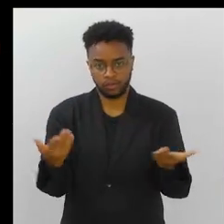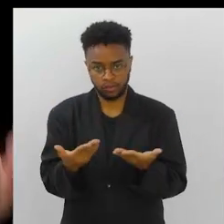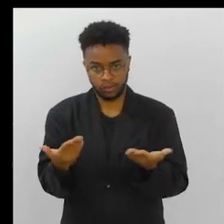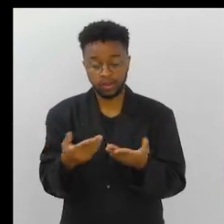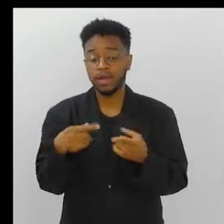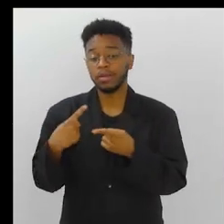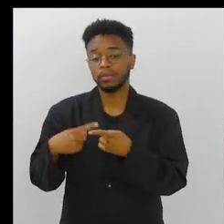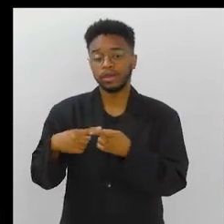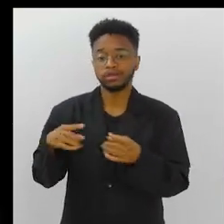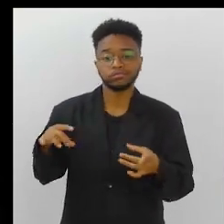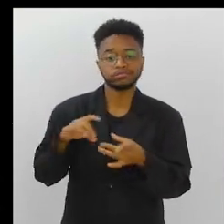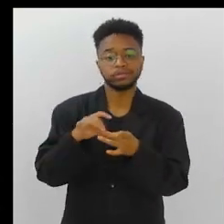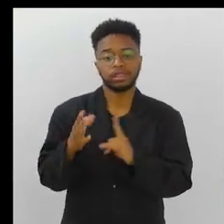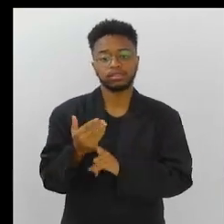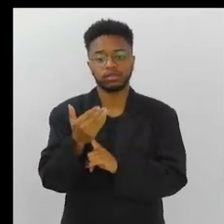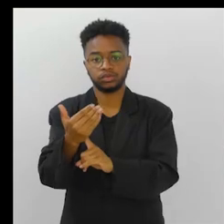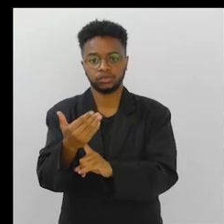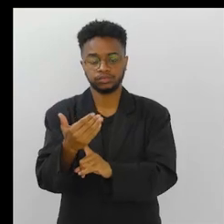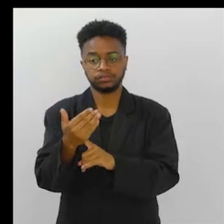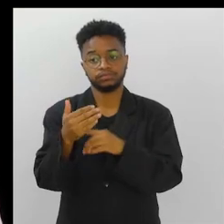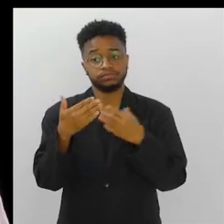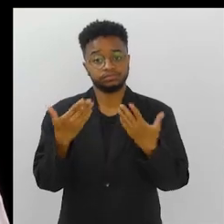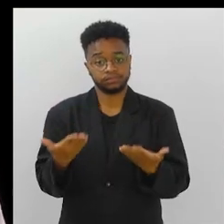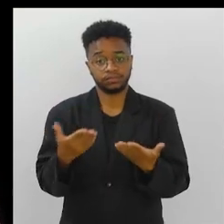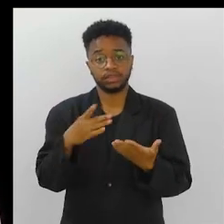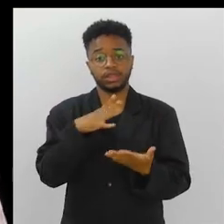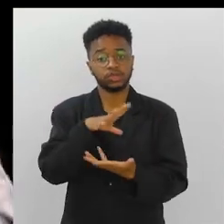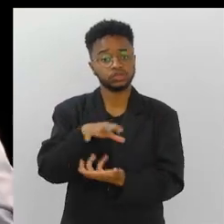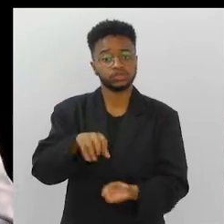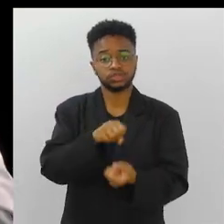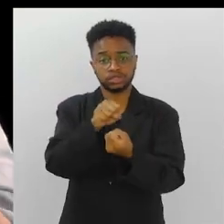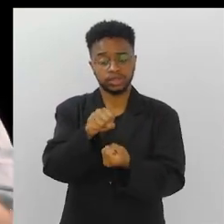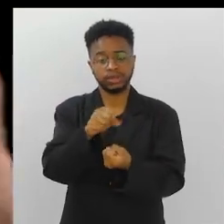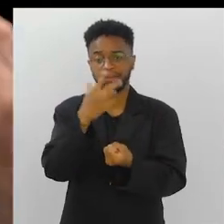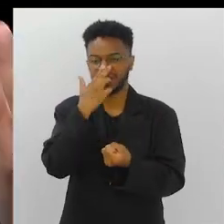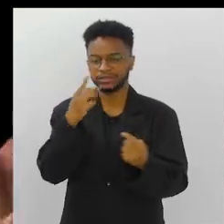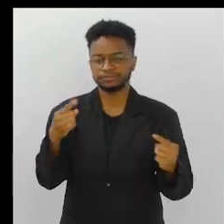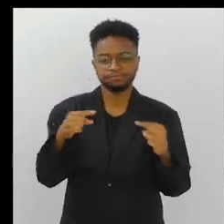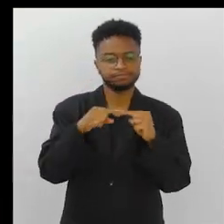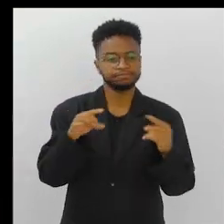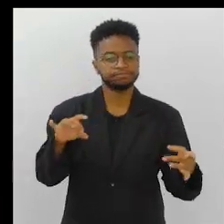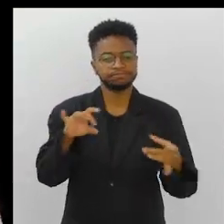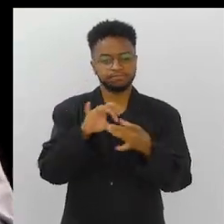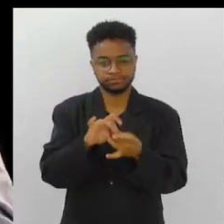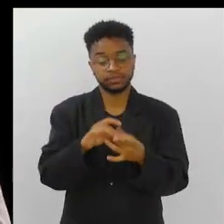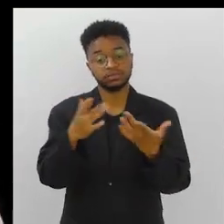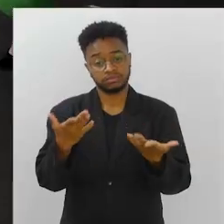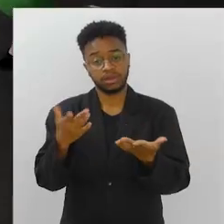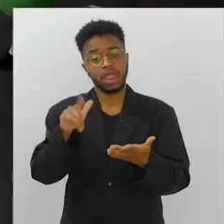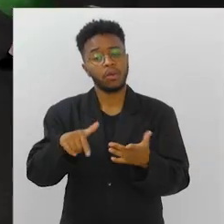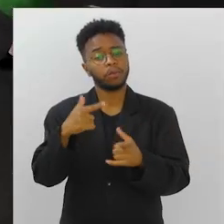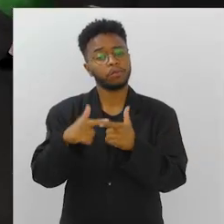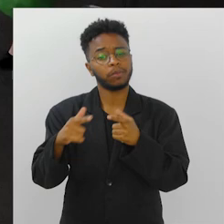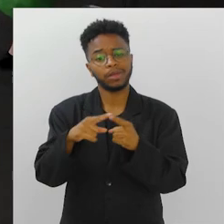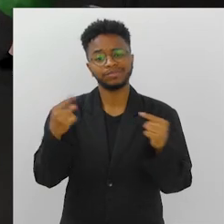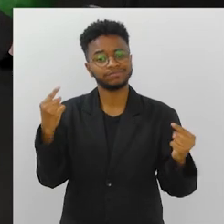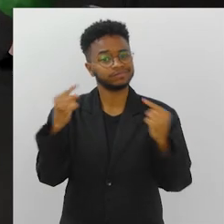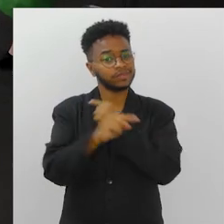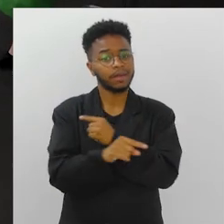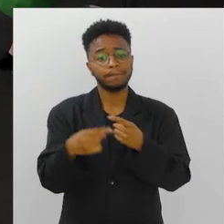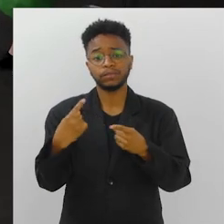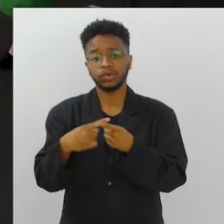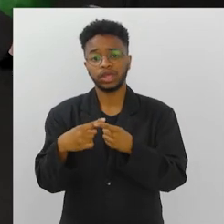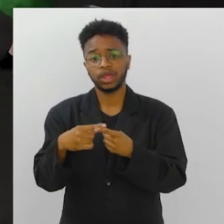que é um problema gerado pela tecnologia e que a sustentabilidade de uma certa forma se associa a isso. E é um problema paradoxal. Por quê?